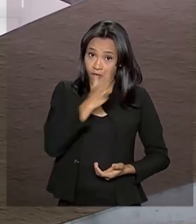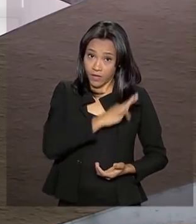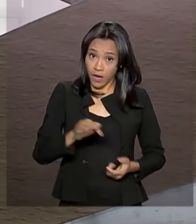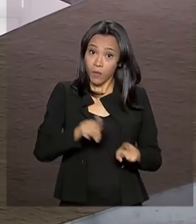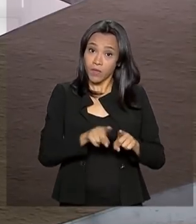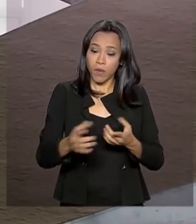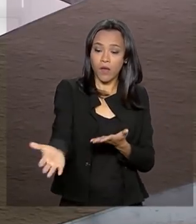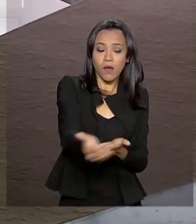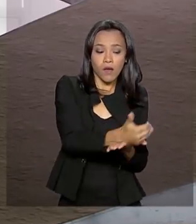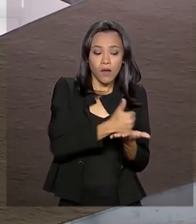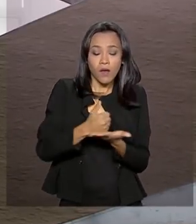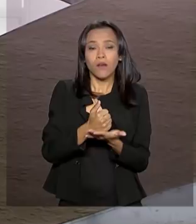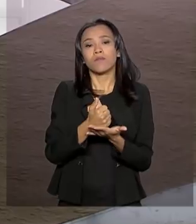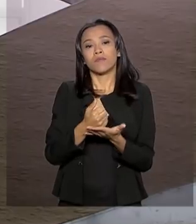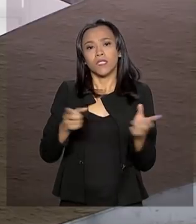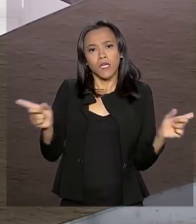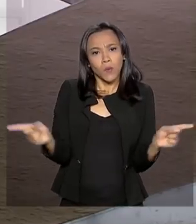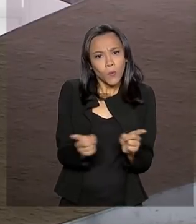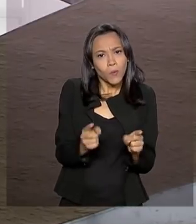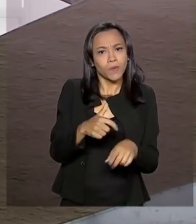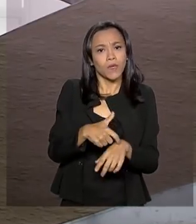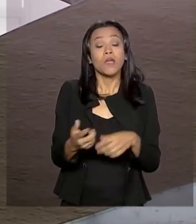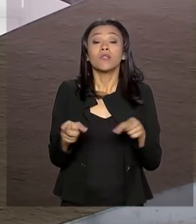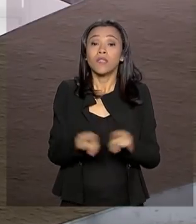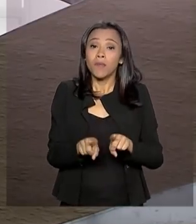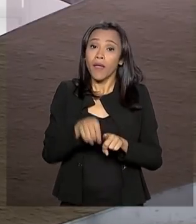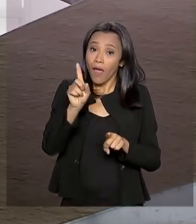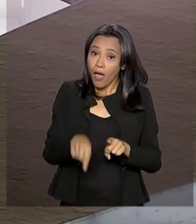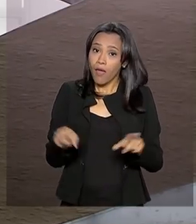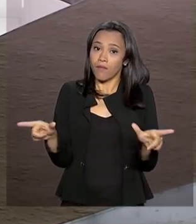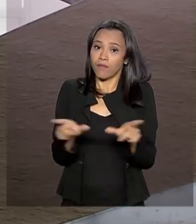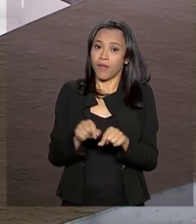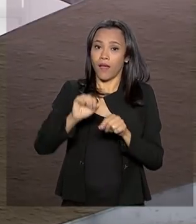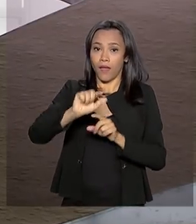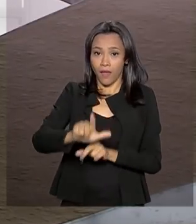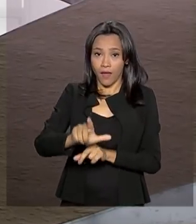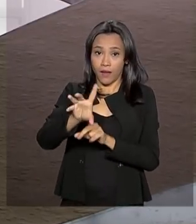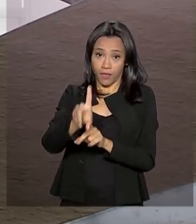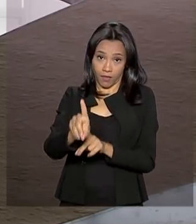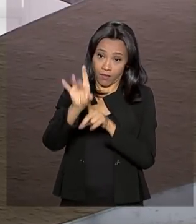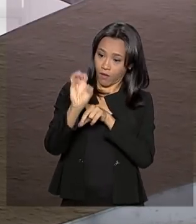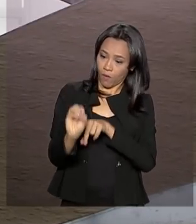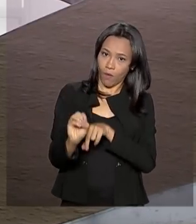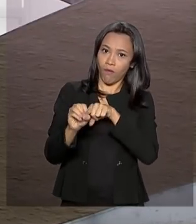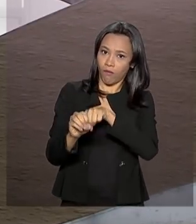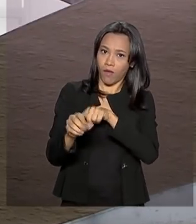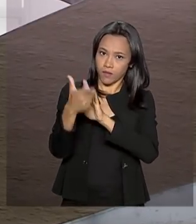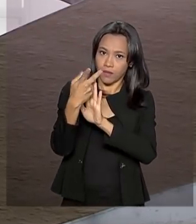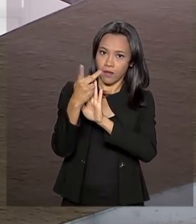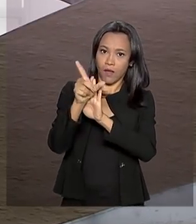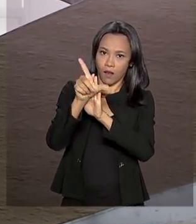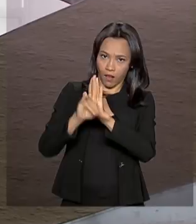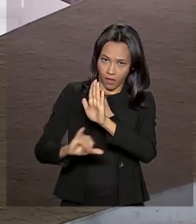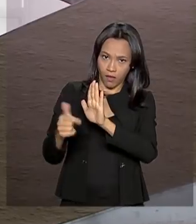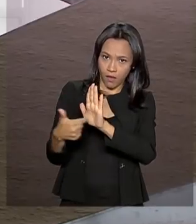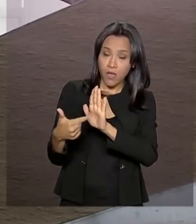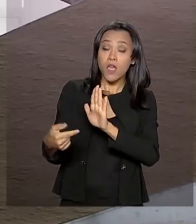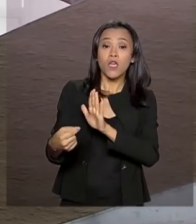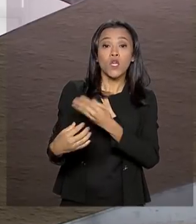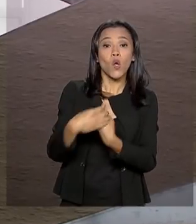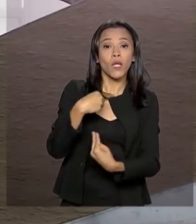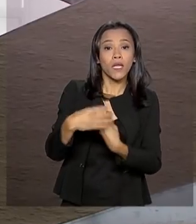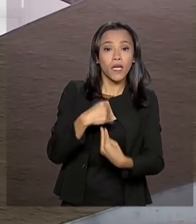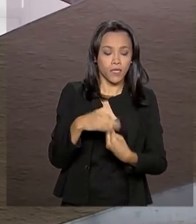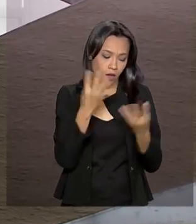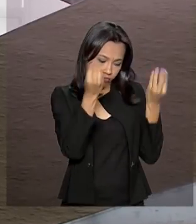receitas a curto prazo. E é também a LDO, a Lei de Diretrizes Orçamentárias, que orienta a